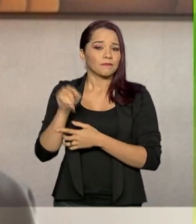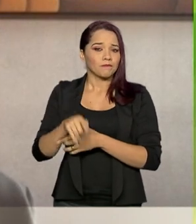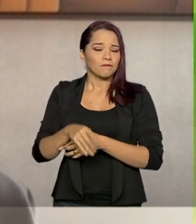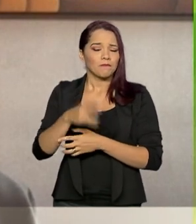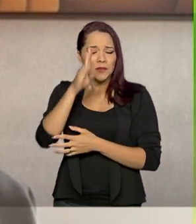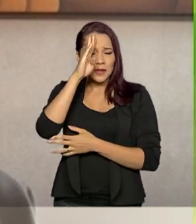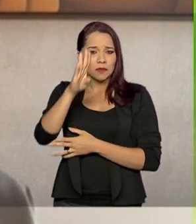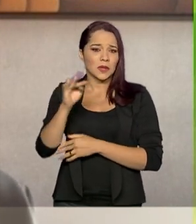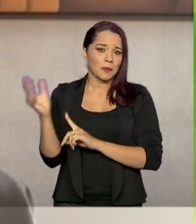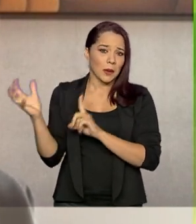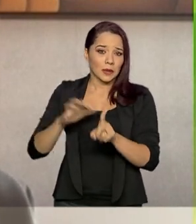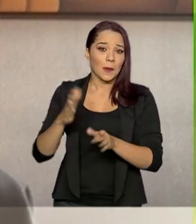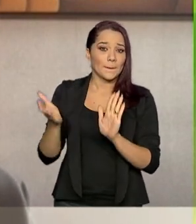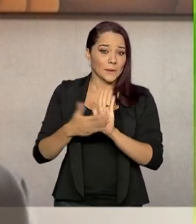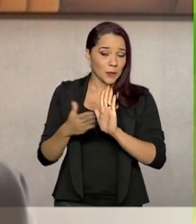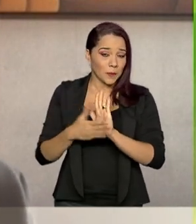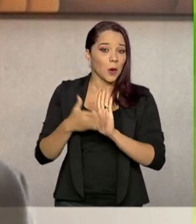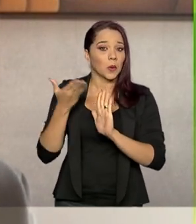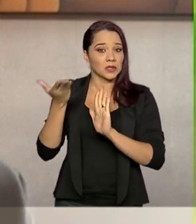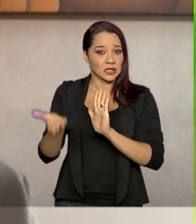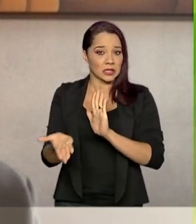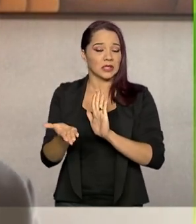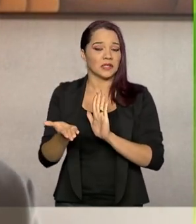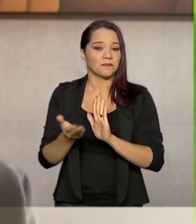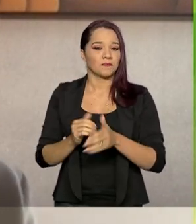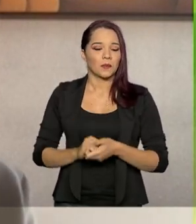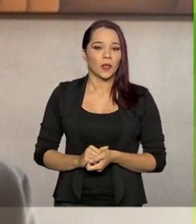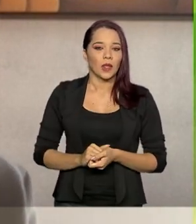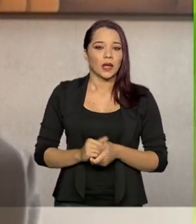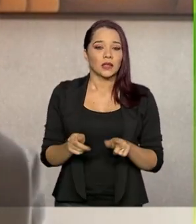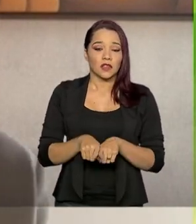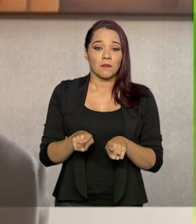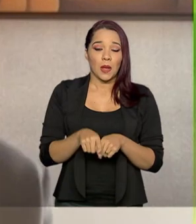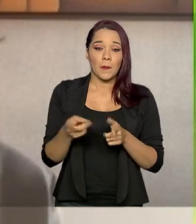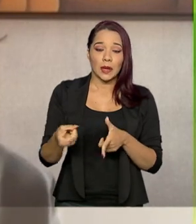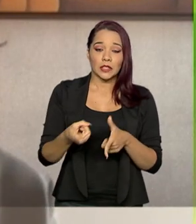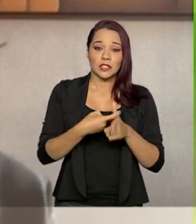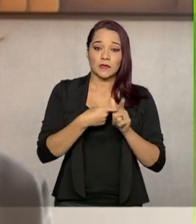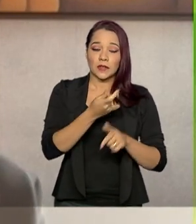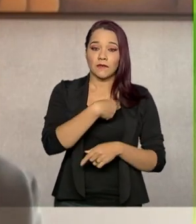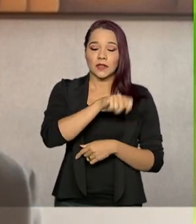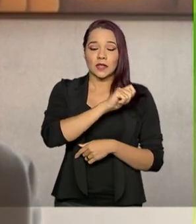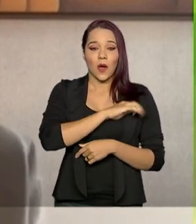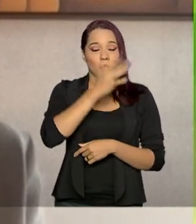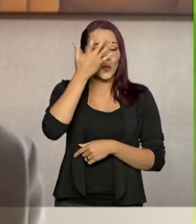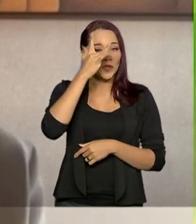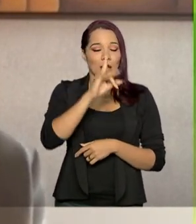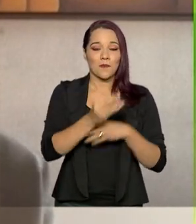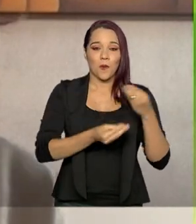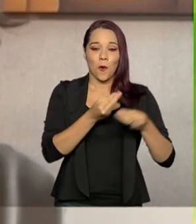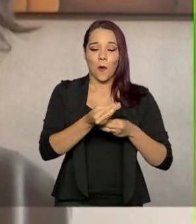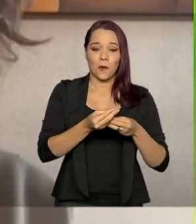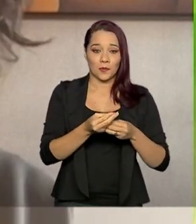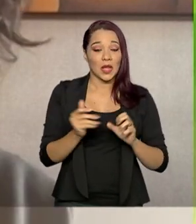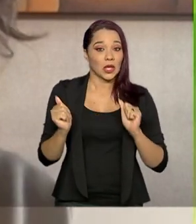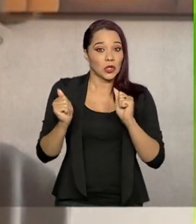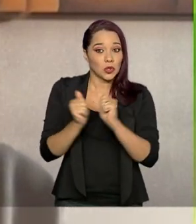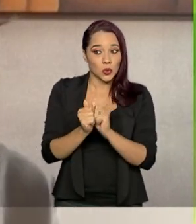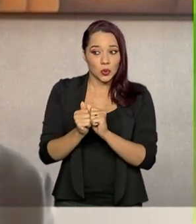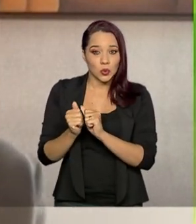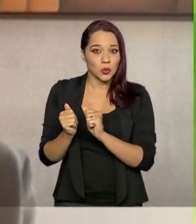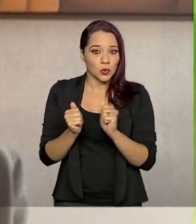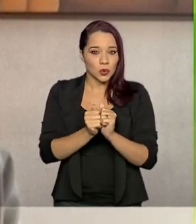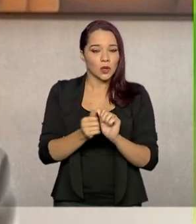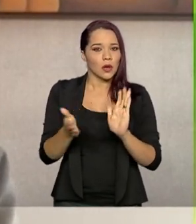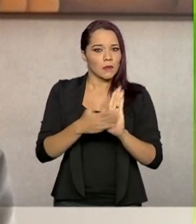impactado pelas propostas que aí estão, um déficit fiscal também sem precedentes e junto com isso